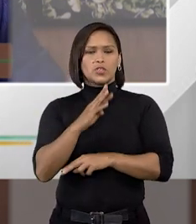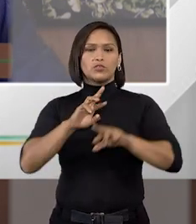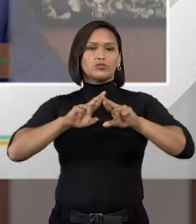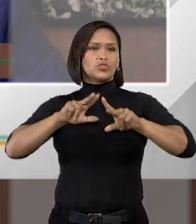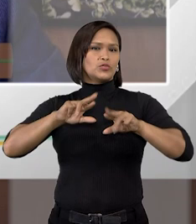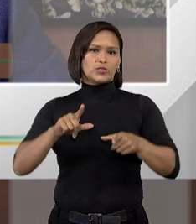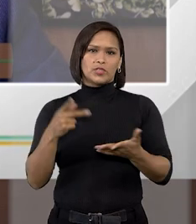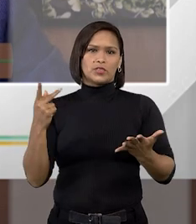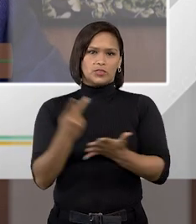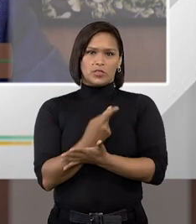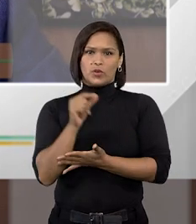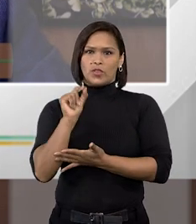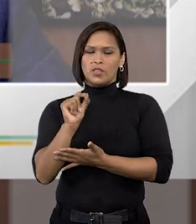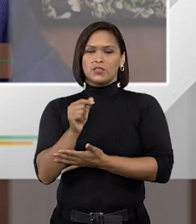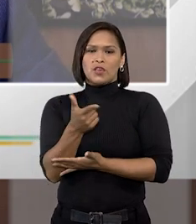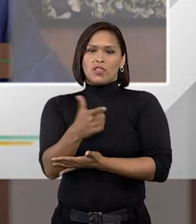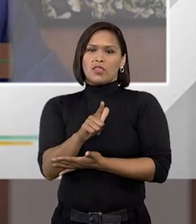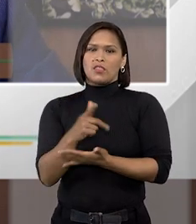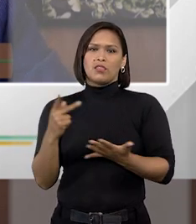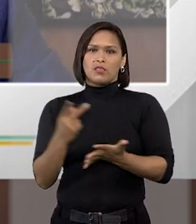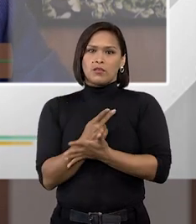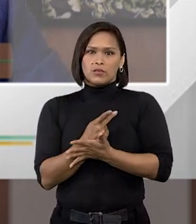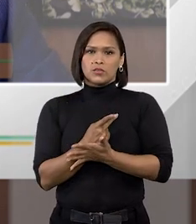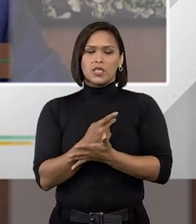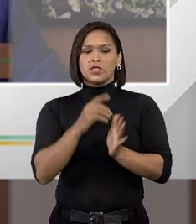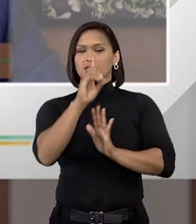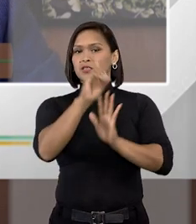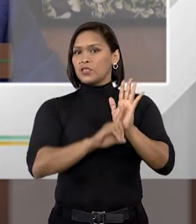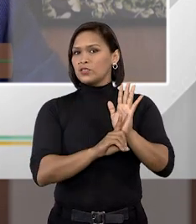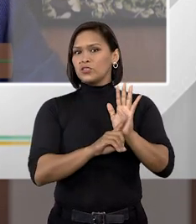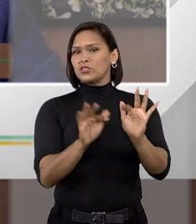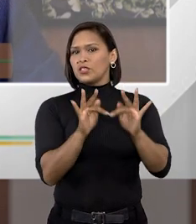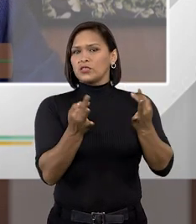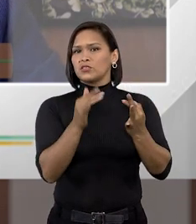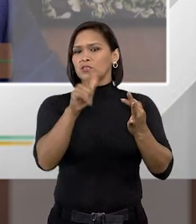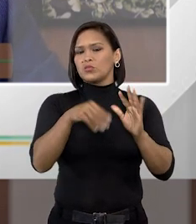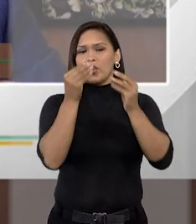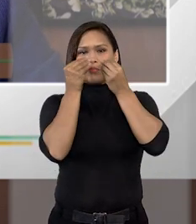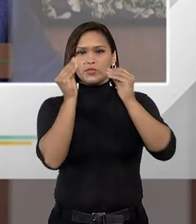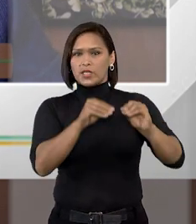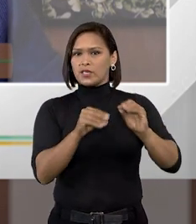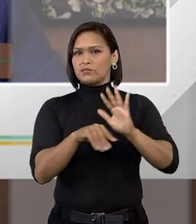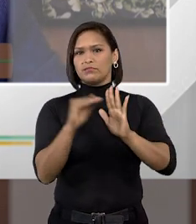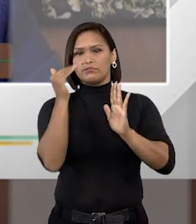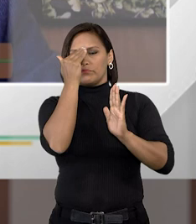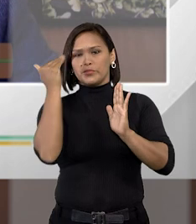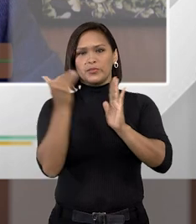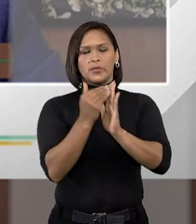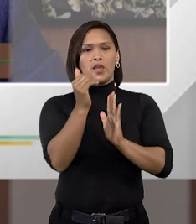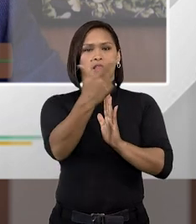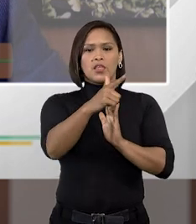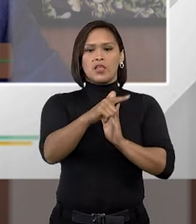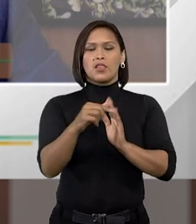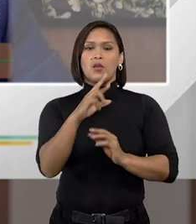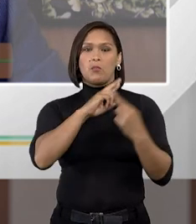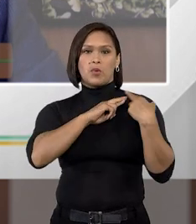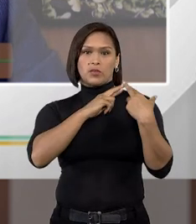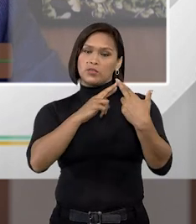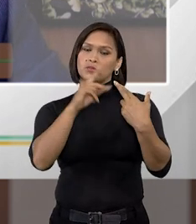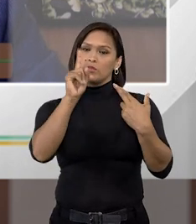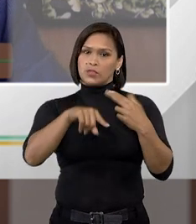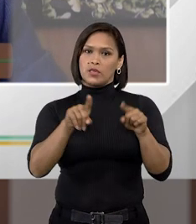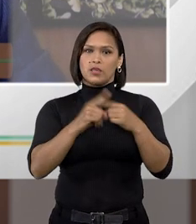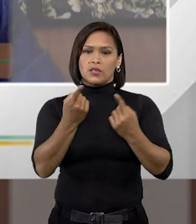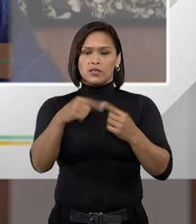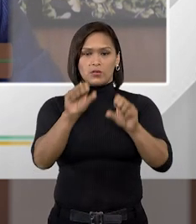não é... não é... esses direitos não são simplesmente desobedecidos pelas autoridades, né?